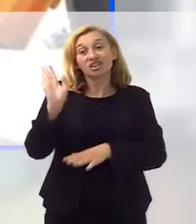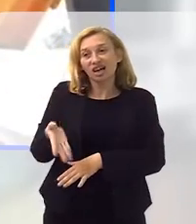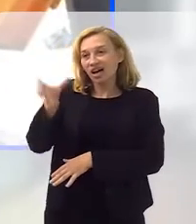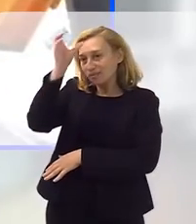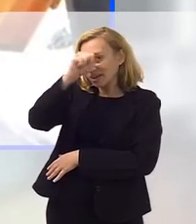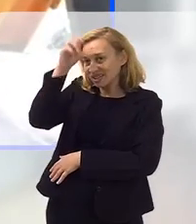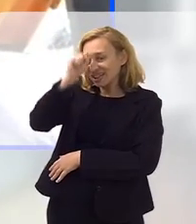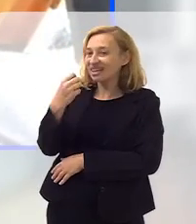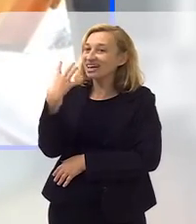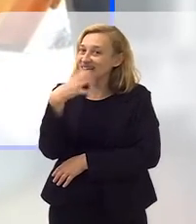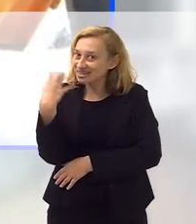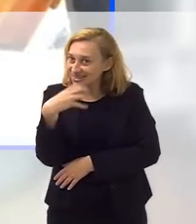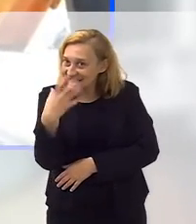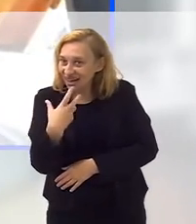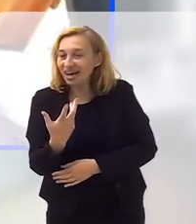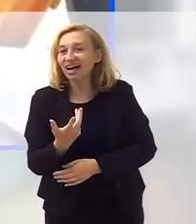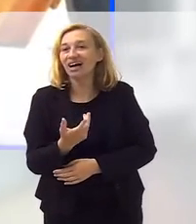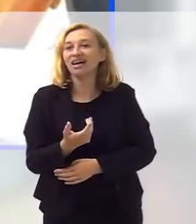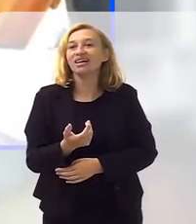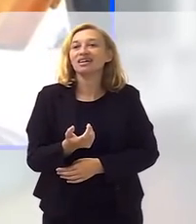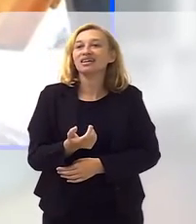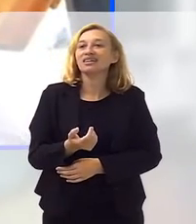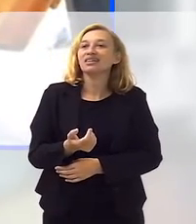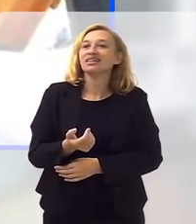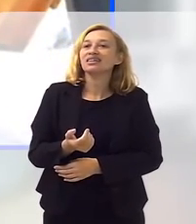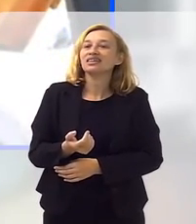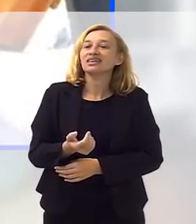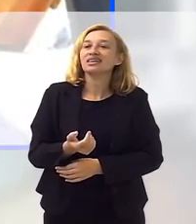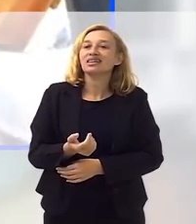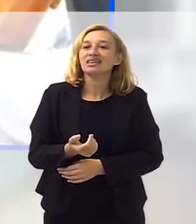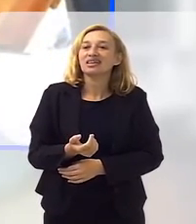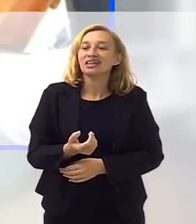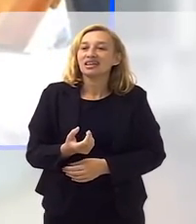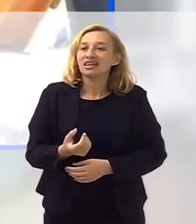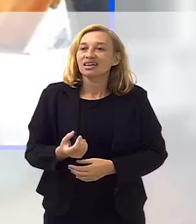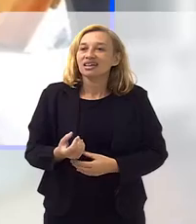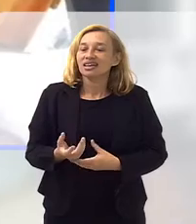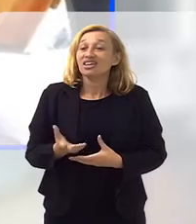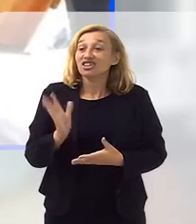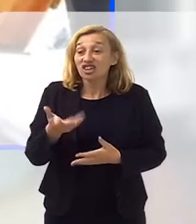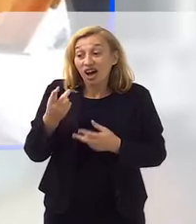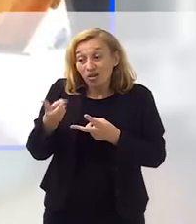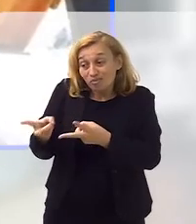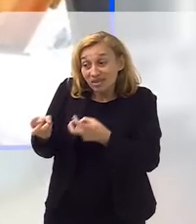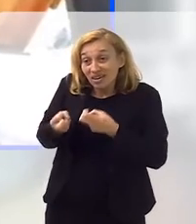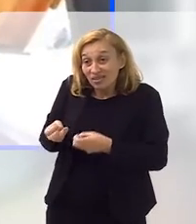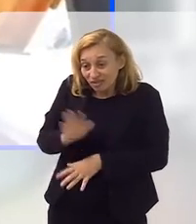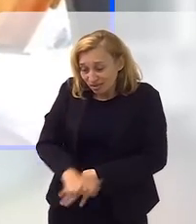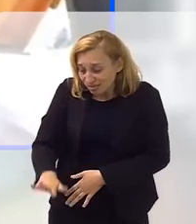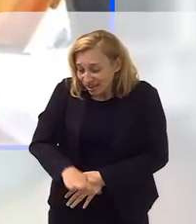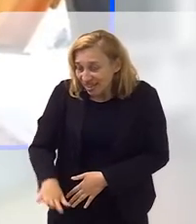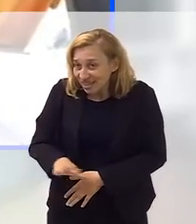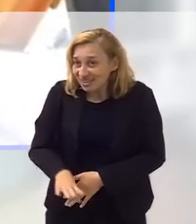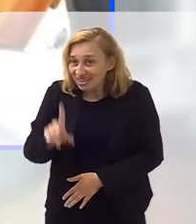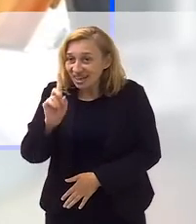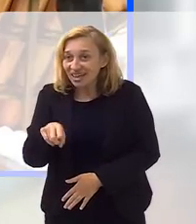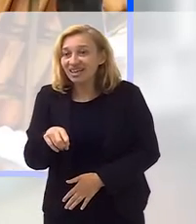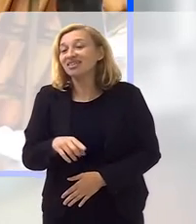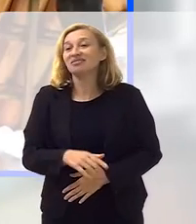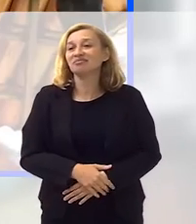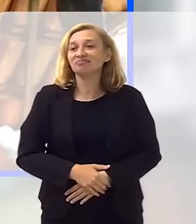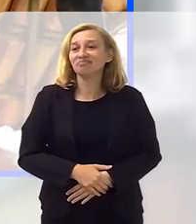aprendendo a cantar já, né, aflorando aquelas coisas em mim, que eu já via desde pequeno, né,